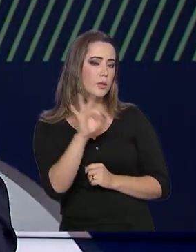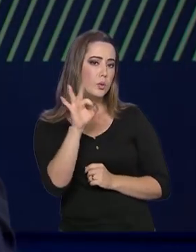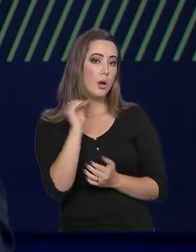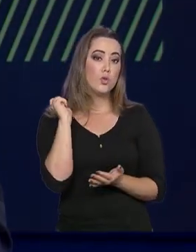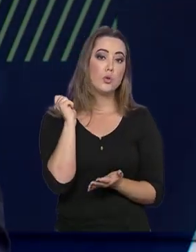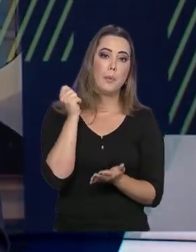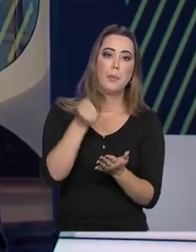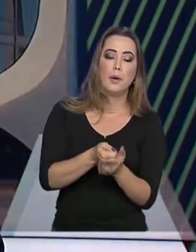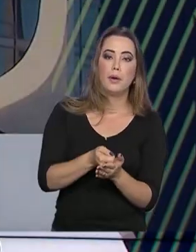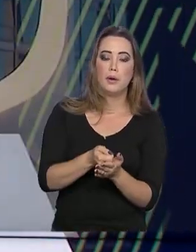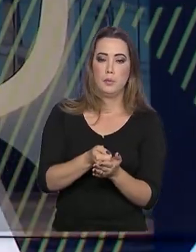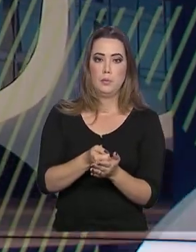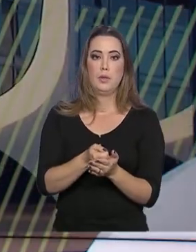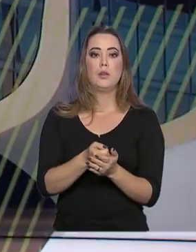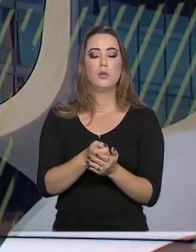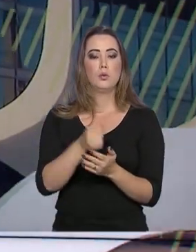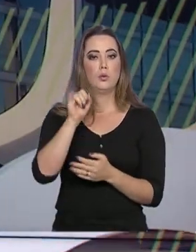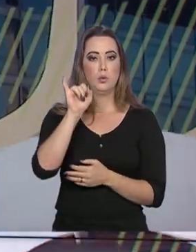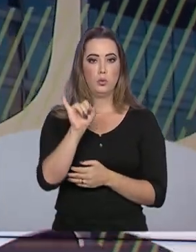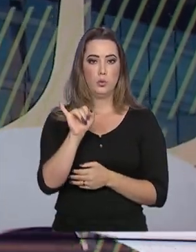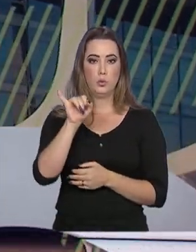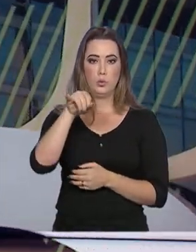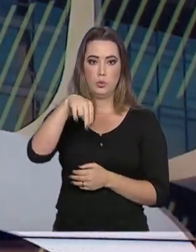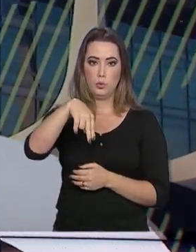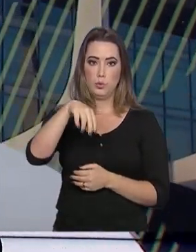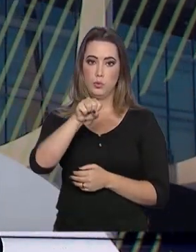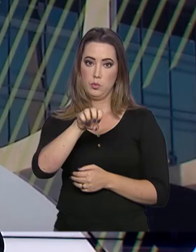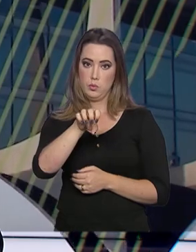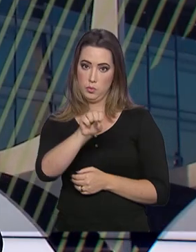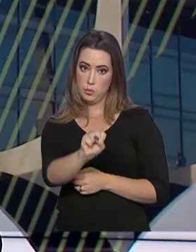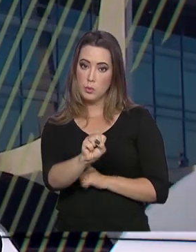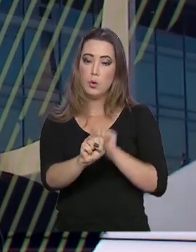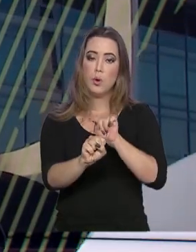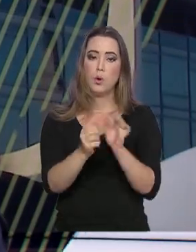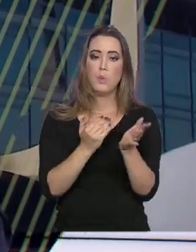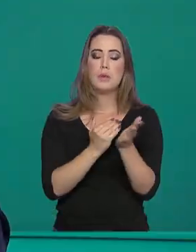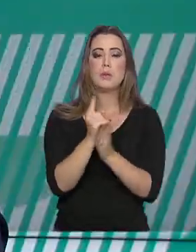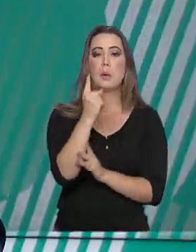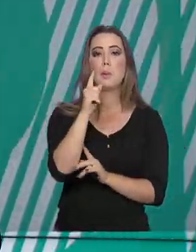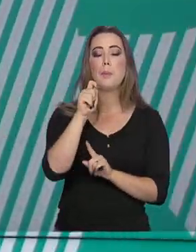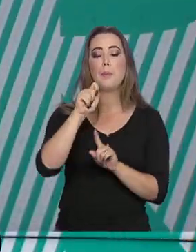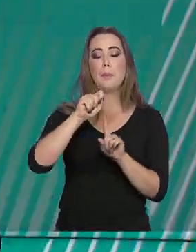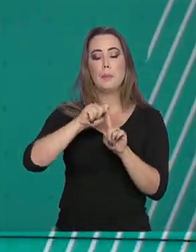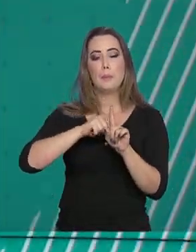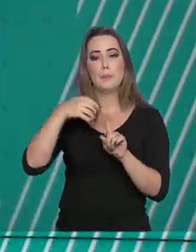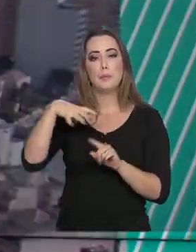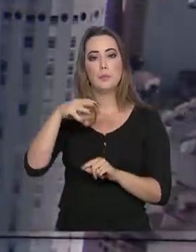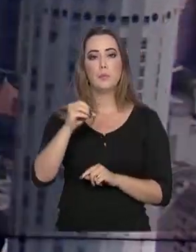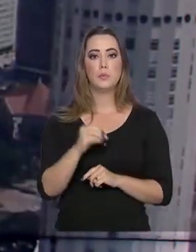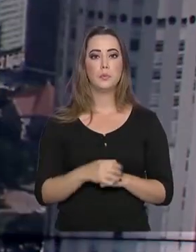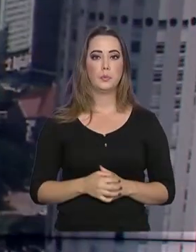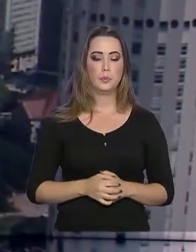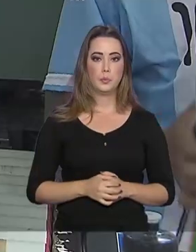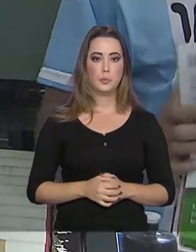contribuição da Previdência Social, que começaram a valer dia 1º de março. Quem ganha mais, paga mais.